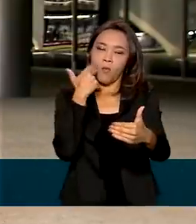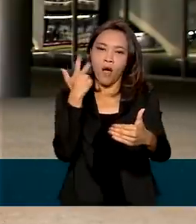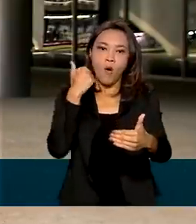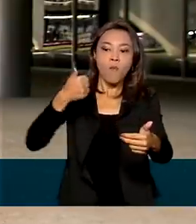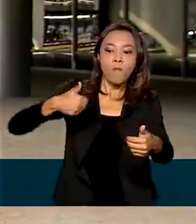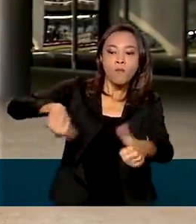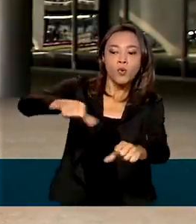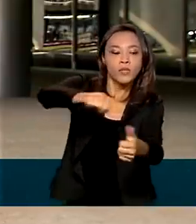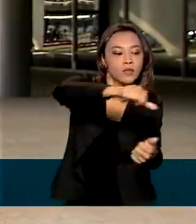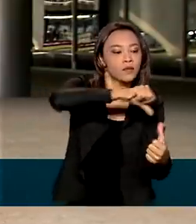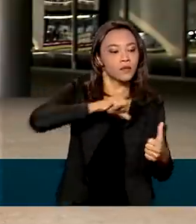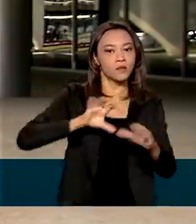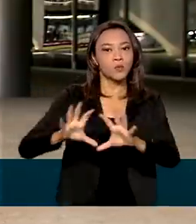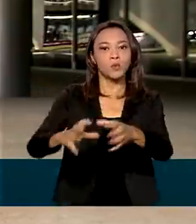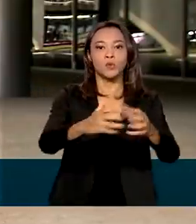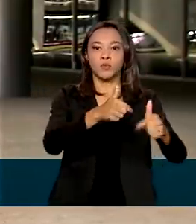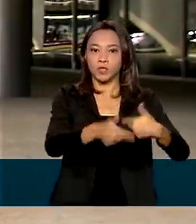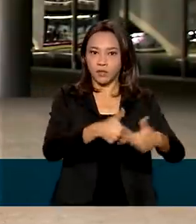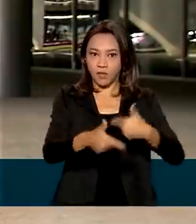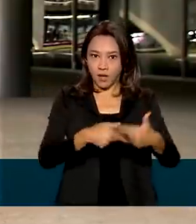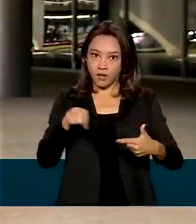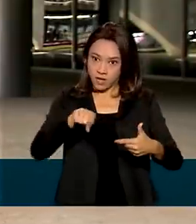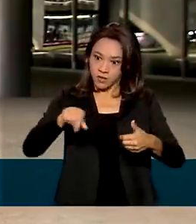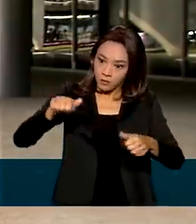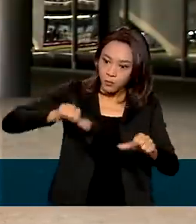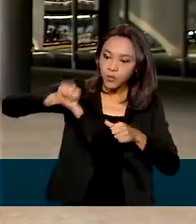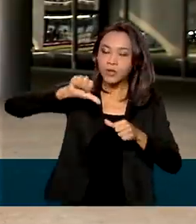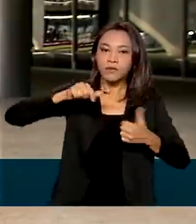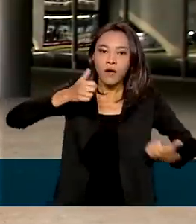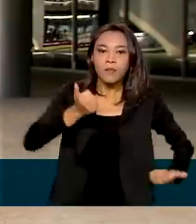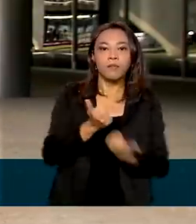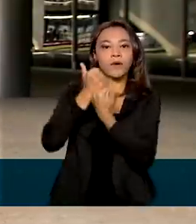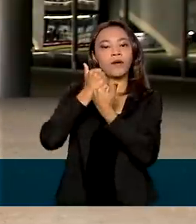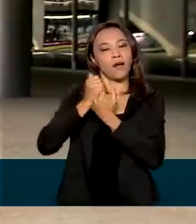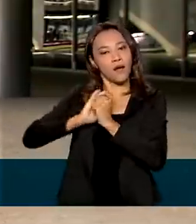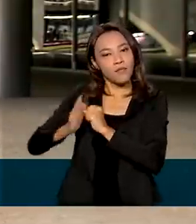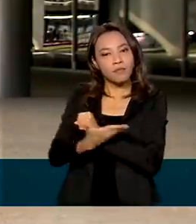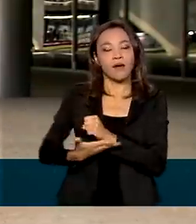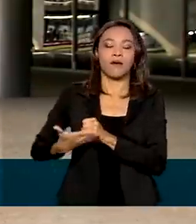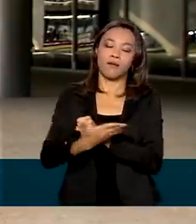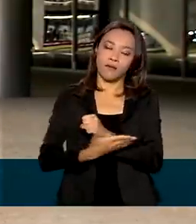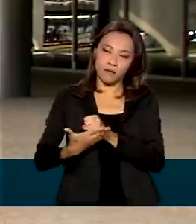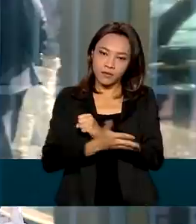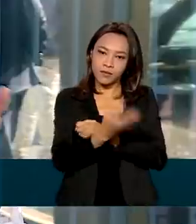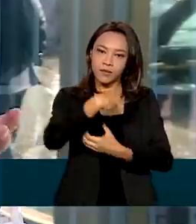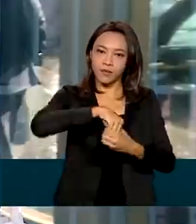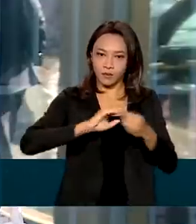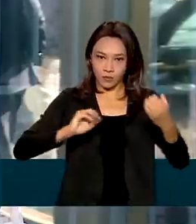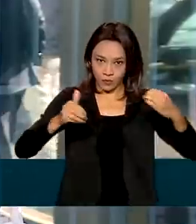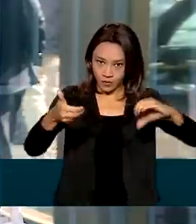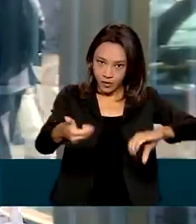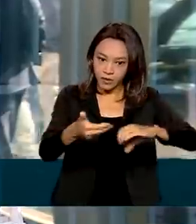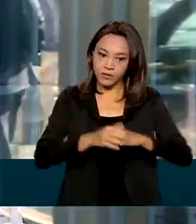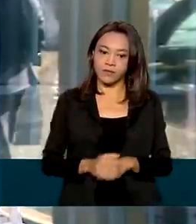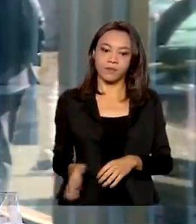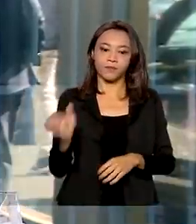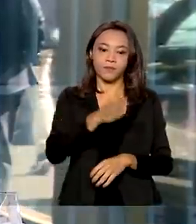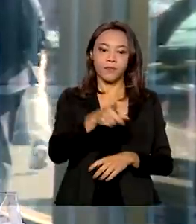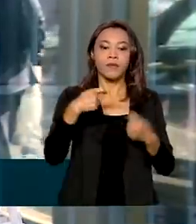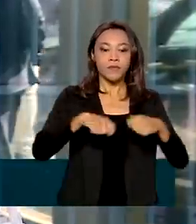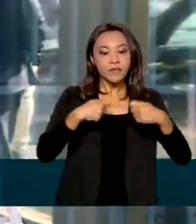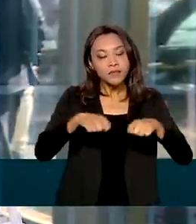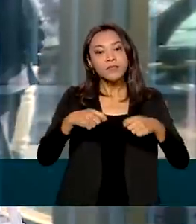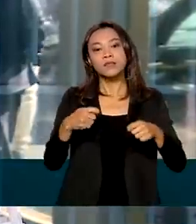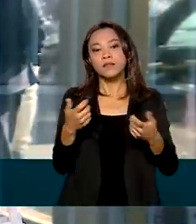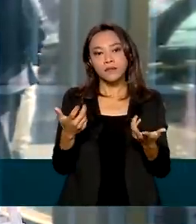equipe e as mudanças devem fortalecer a base aliada no Congresso Nacional. Tem que fazer, às vezes, acomodações públicas, mas